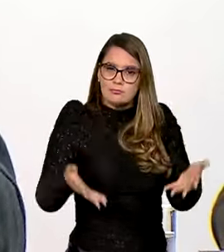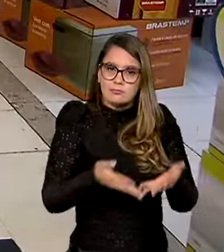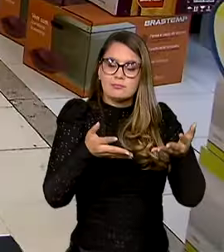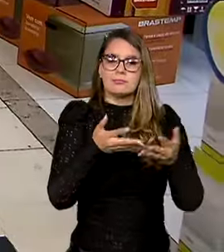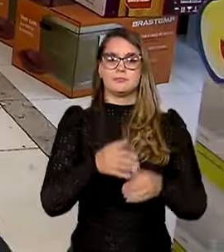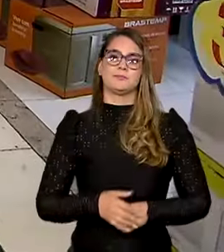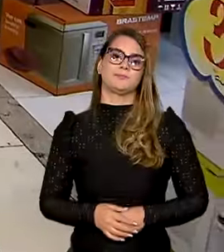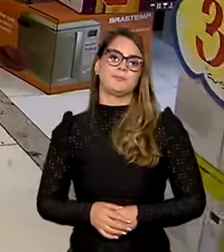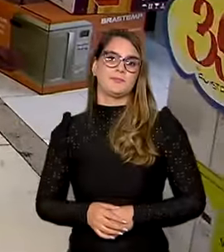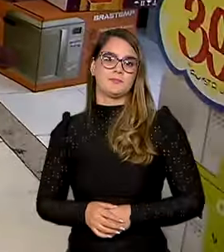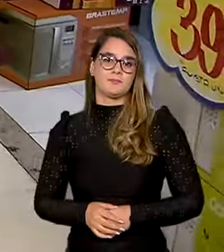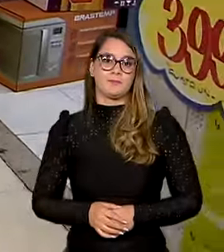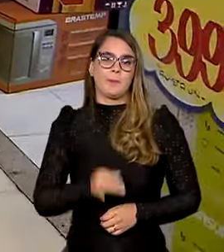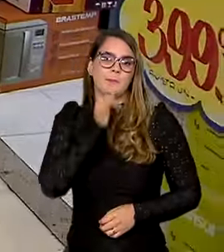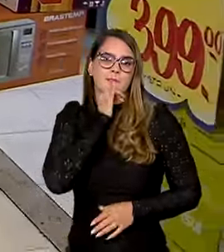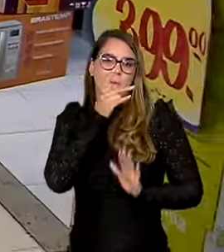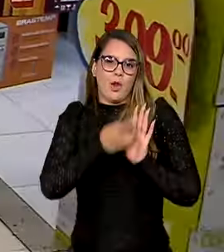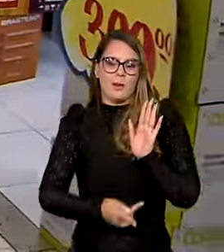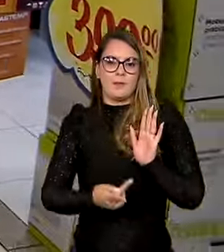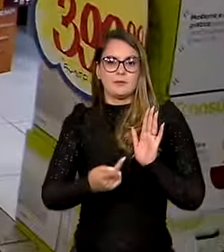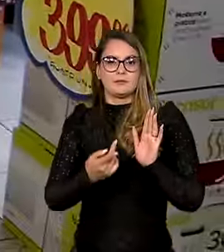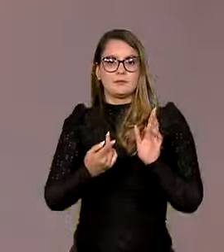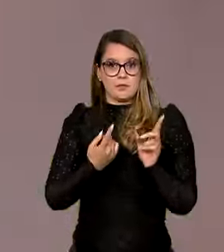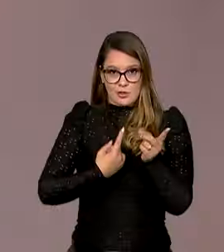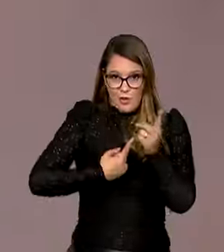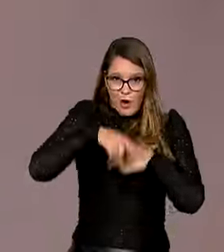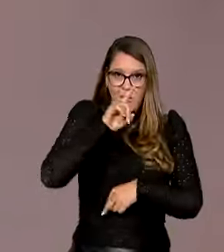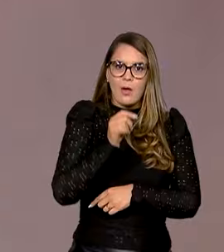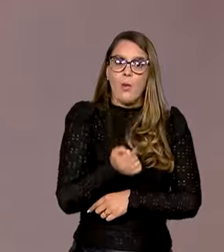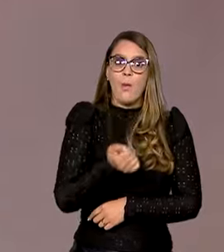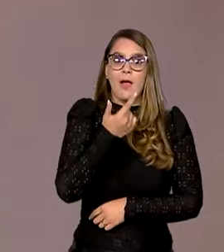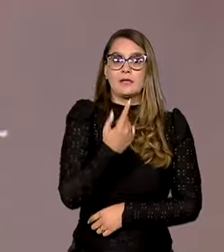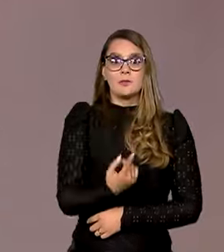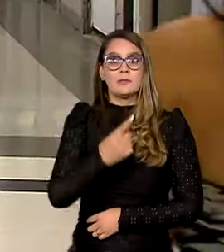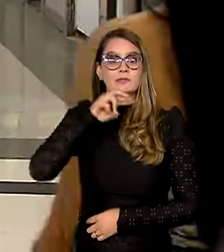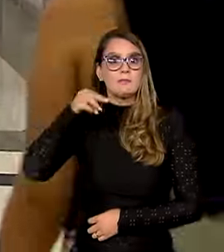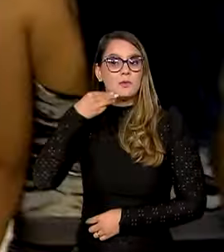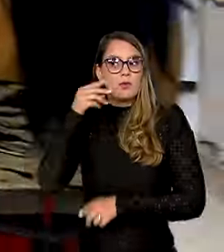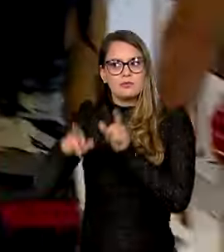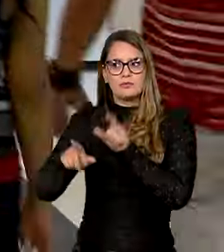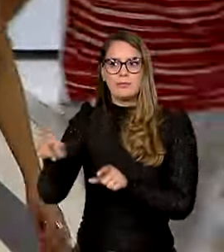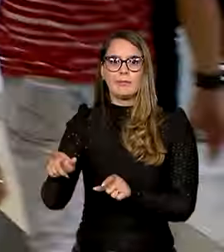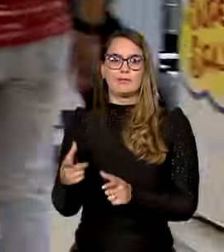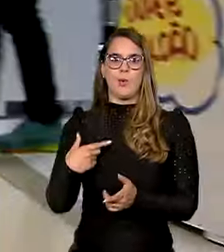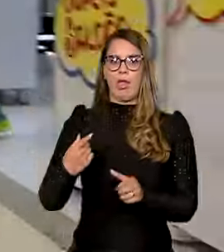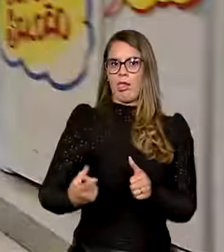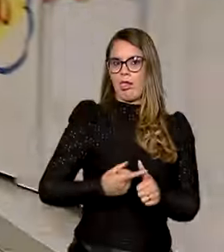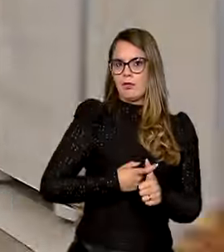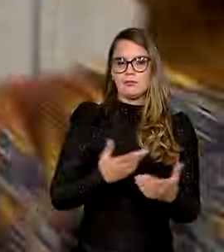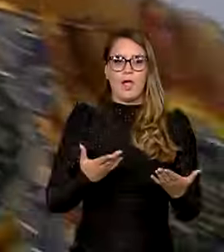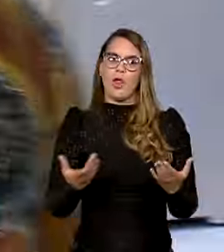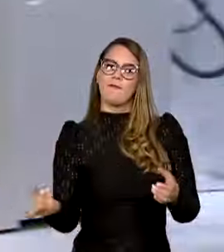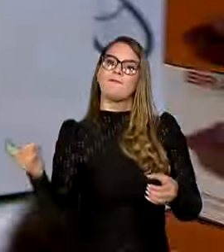o setor. Com o Desenrola, por exemplo, quase 2 milhões de pessoas já deixaram de ser negativados e